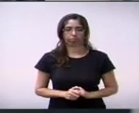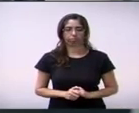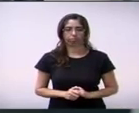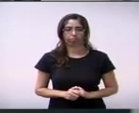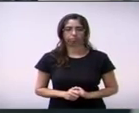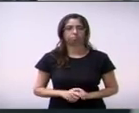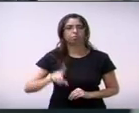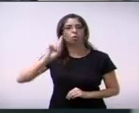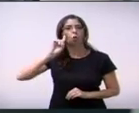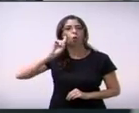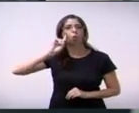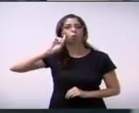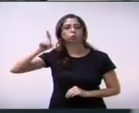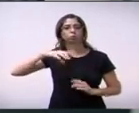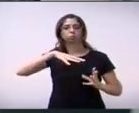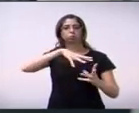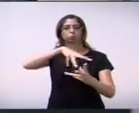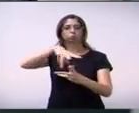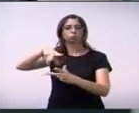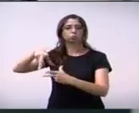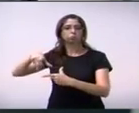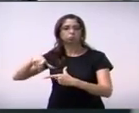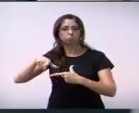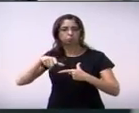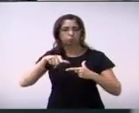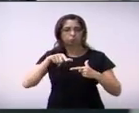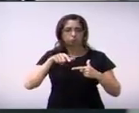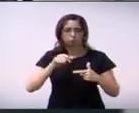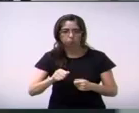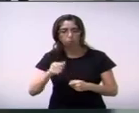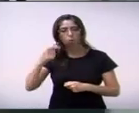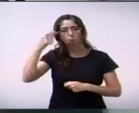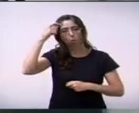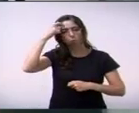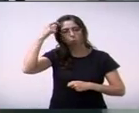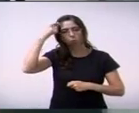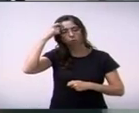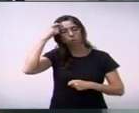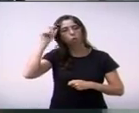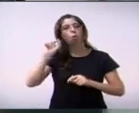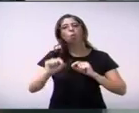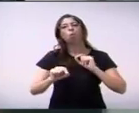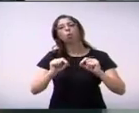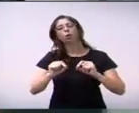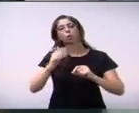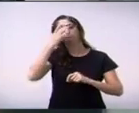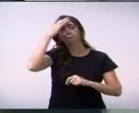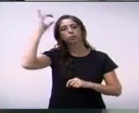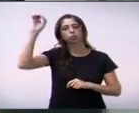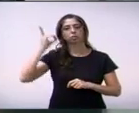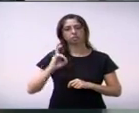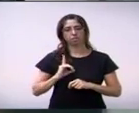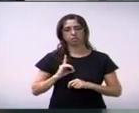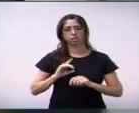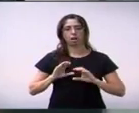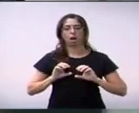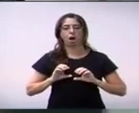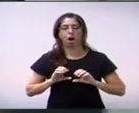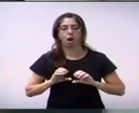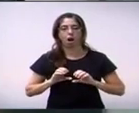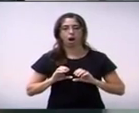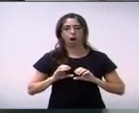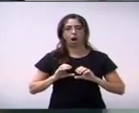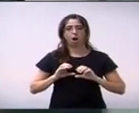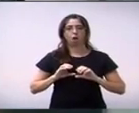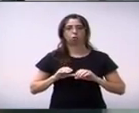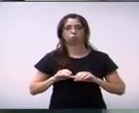Mundial de Conscientização Autista, que aconteceu no dia 2 de abril e que